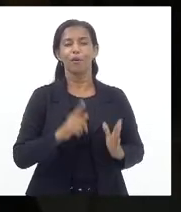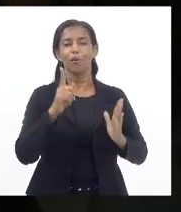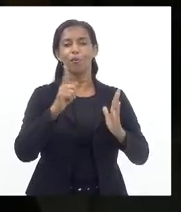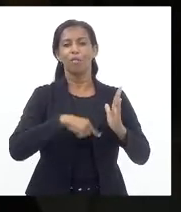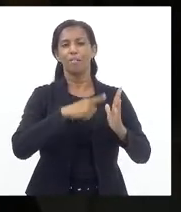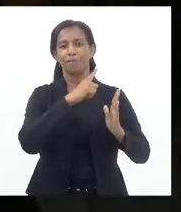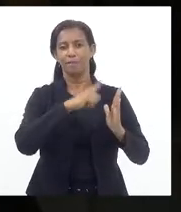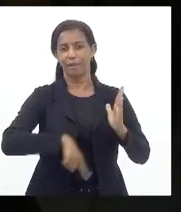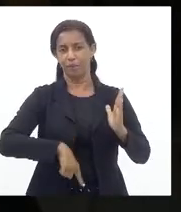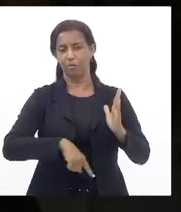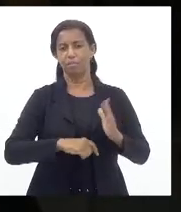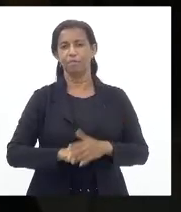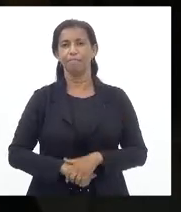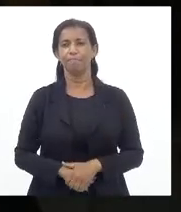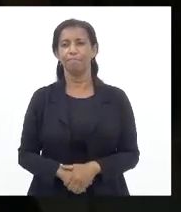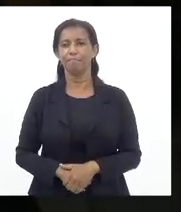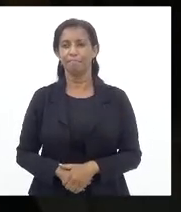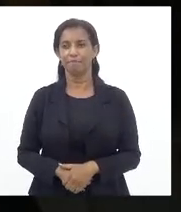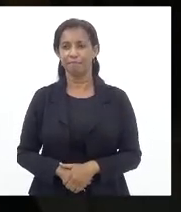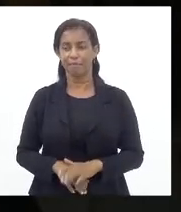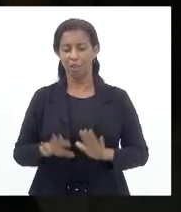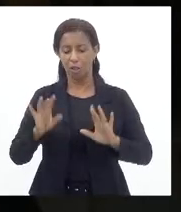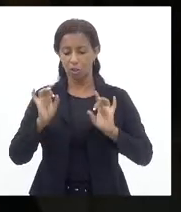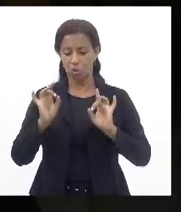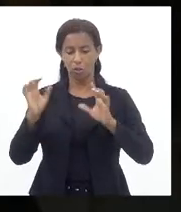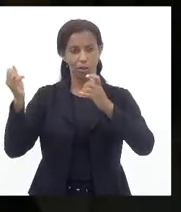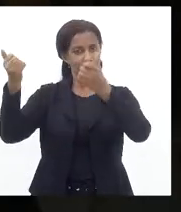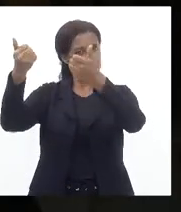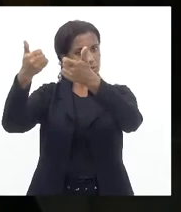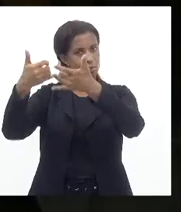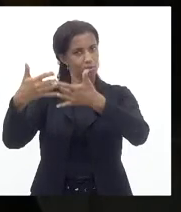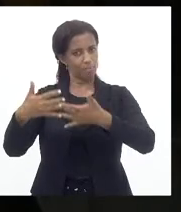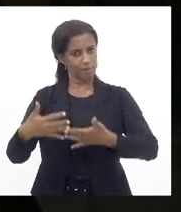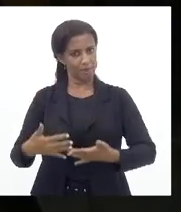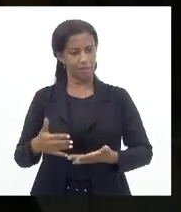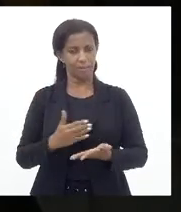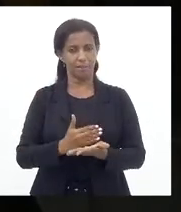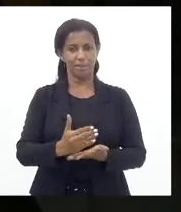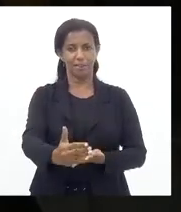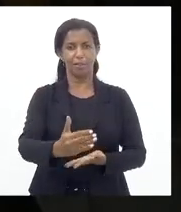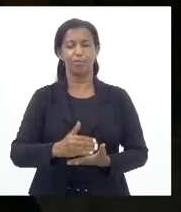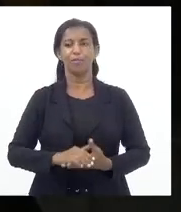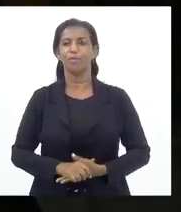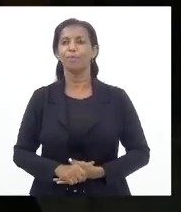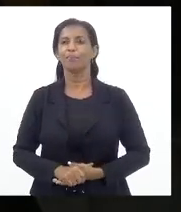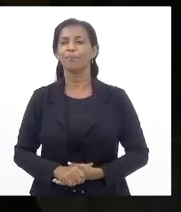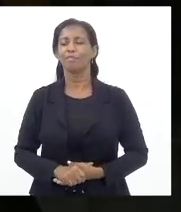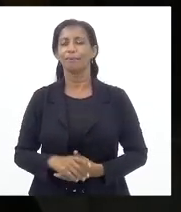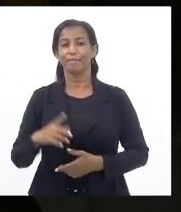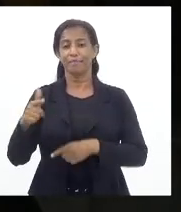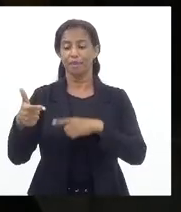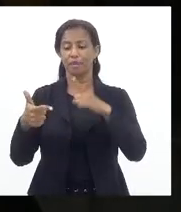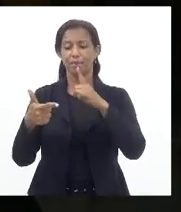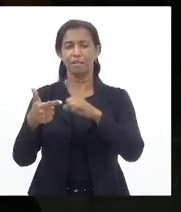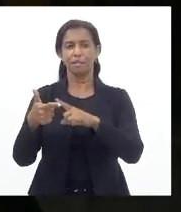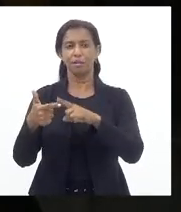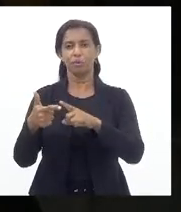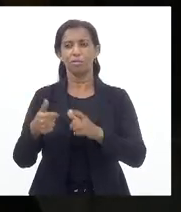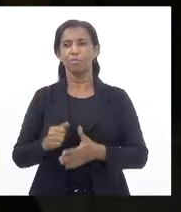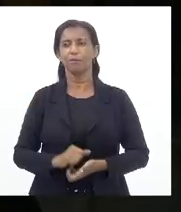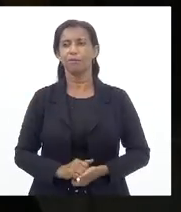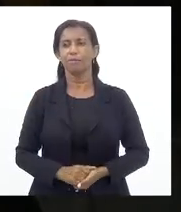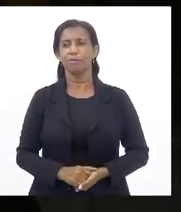Não queria dar Essa explicação Inicial Segundo Sra. Presidente